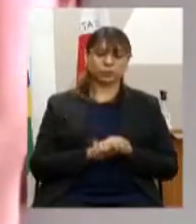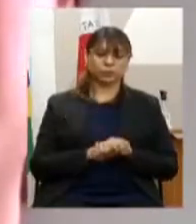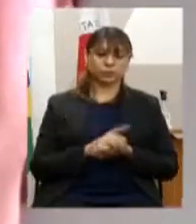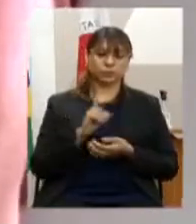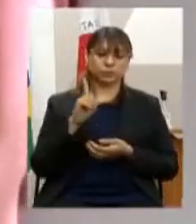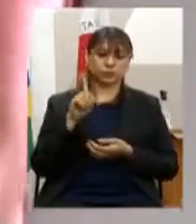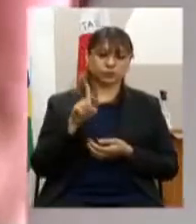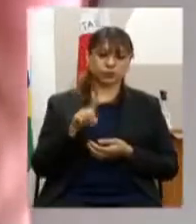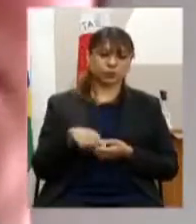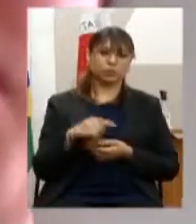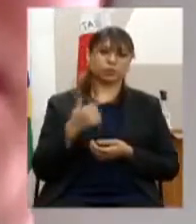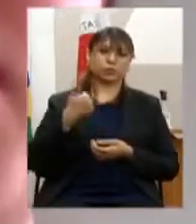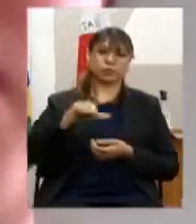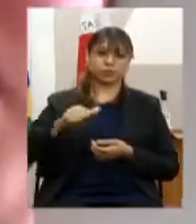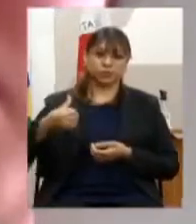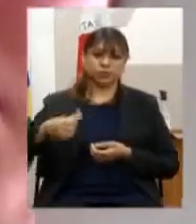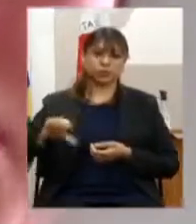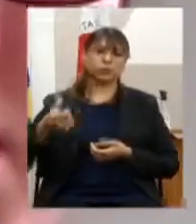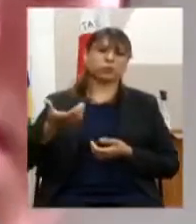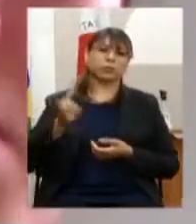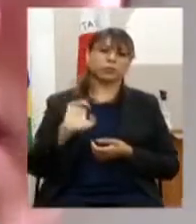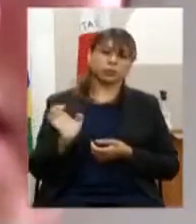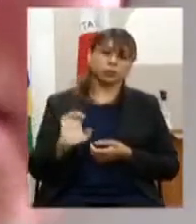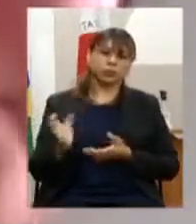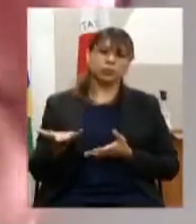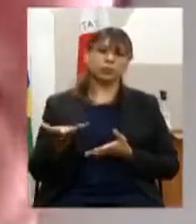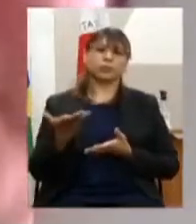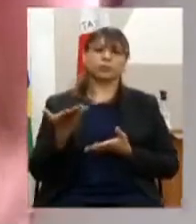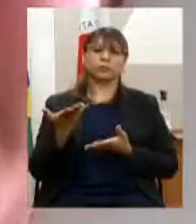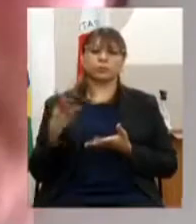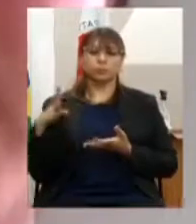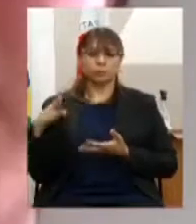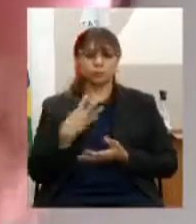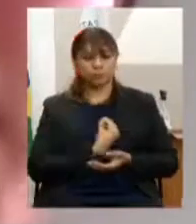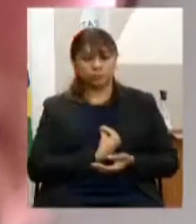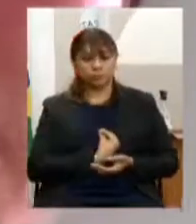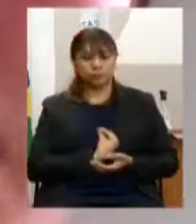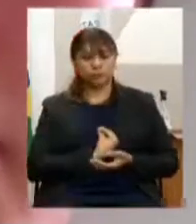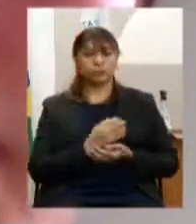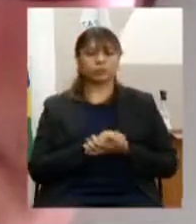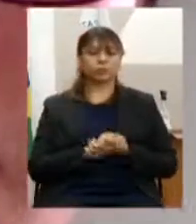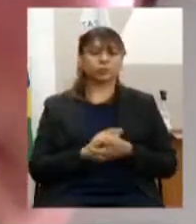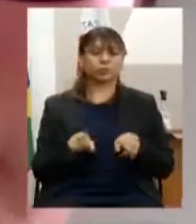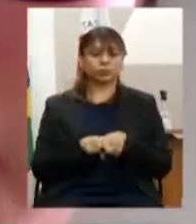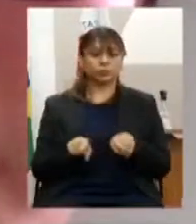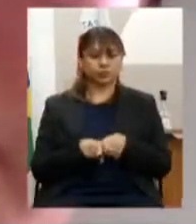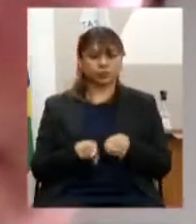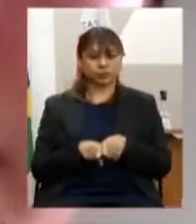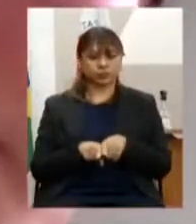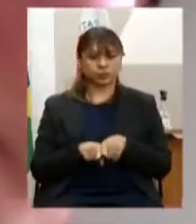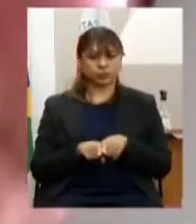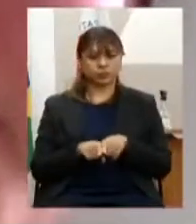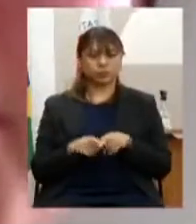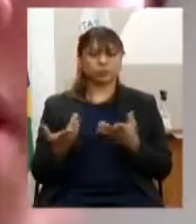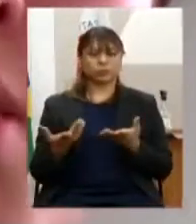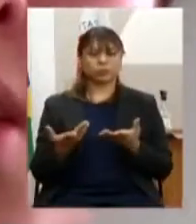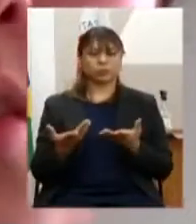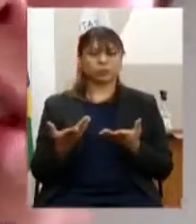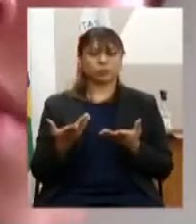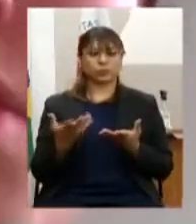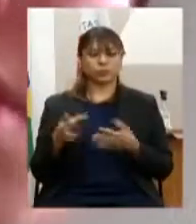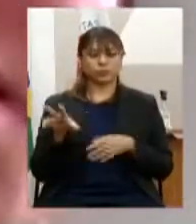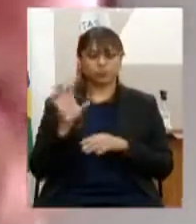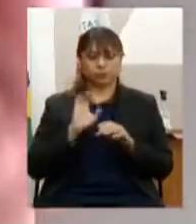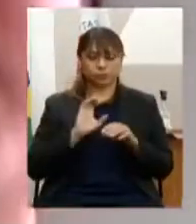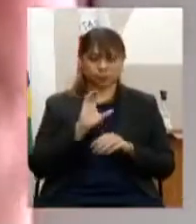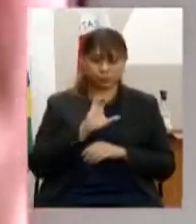bissexuais travestis e transsexuais implementando e coordenando e monitorando a política estadual de saúde